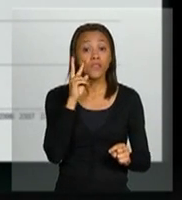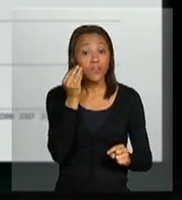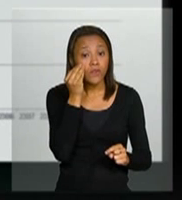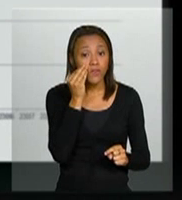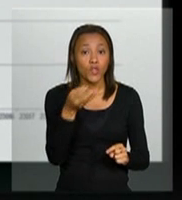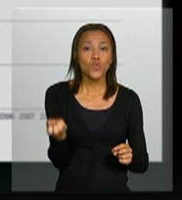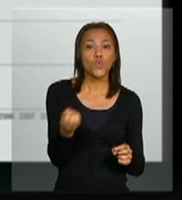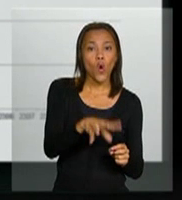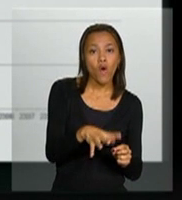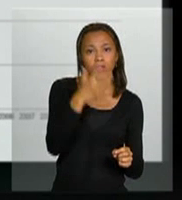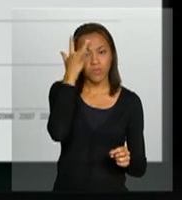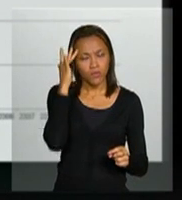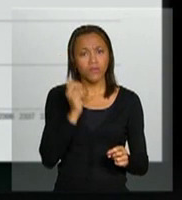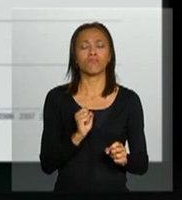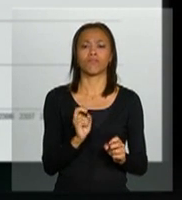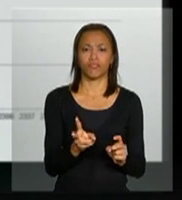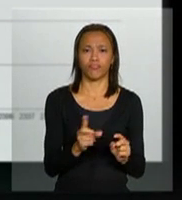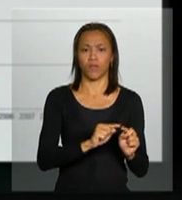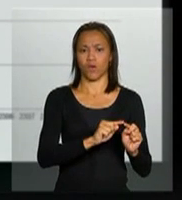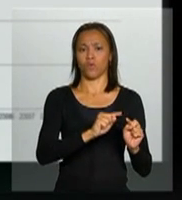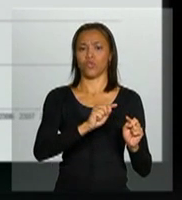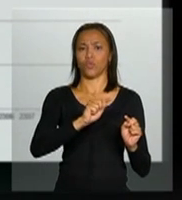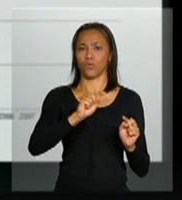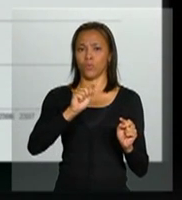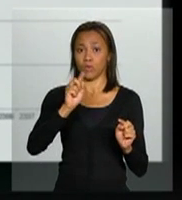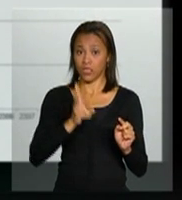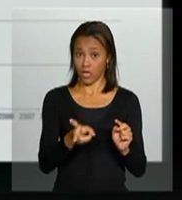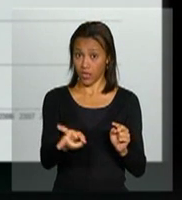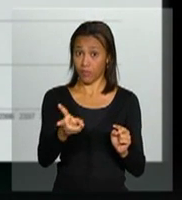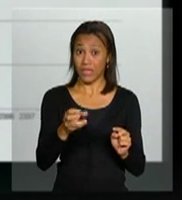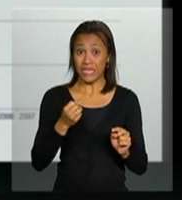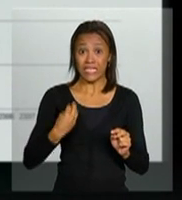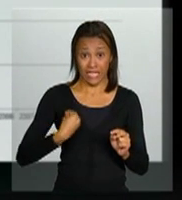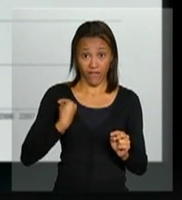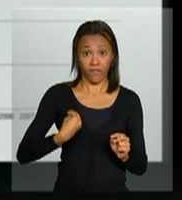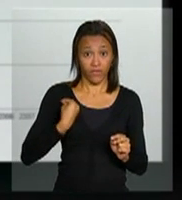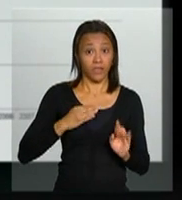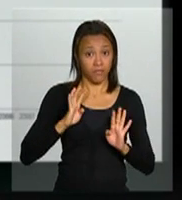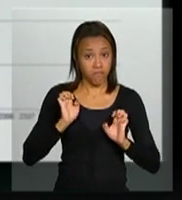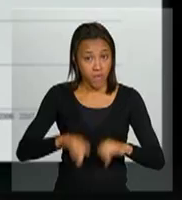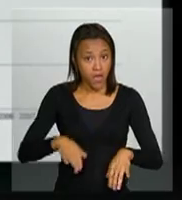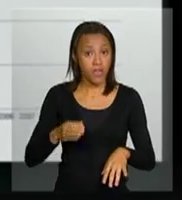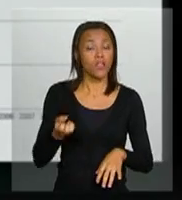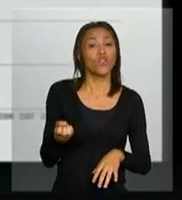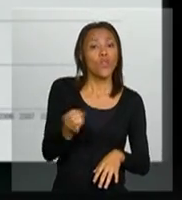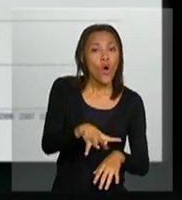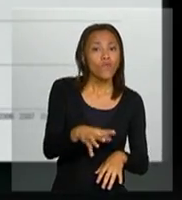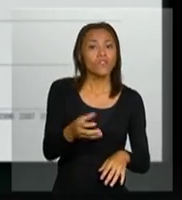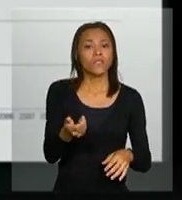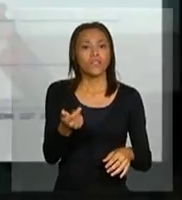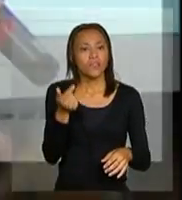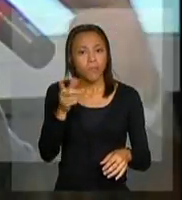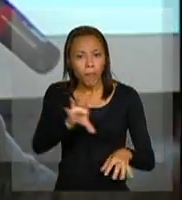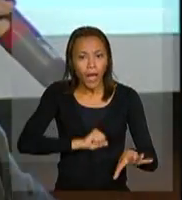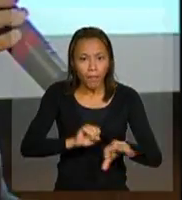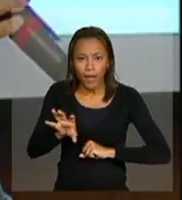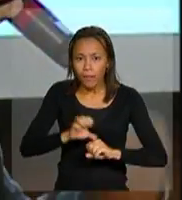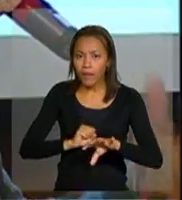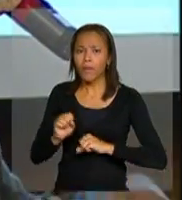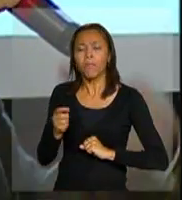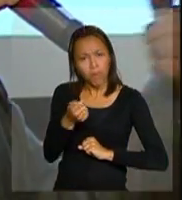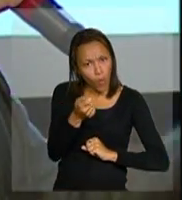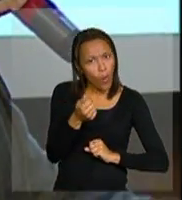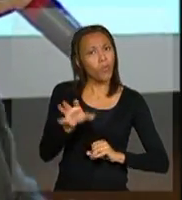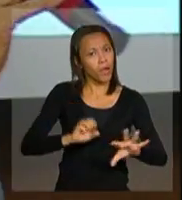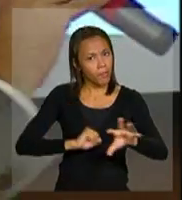novos casos. Ela se mantém crescente à medida em que a sobrevida aumenta, ou seja, novos casos, mesmo que sejam em menor quantidade,